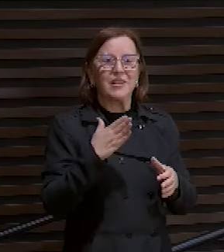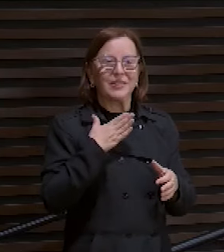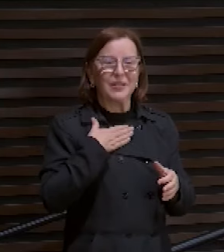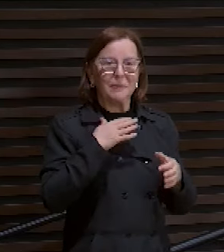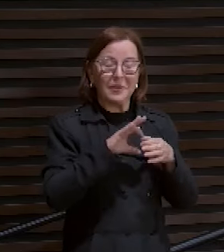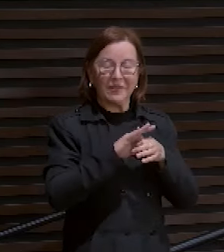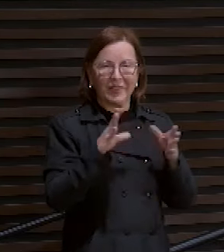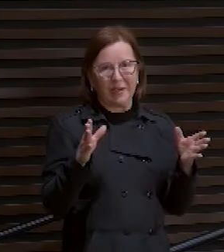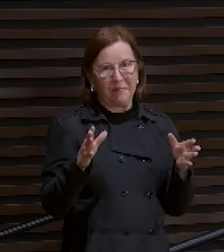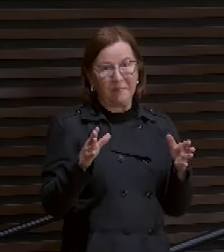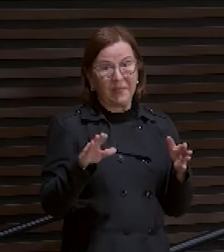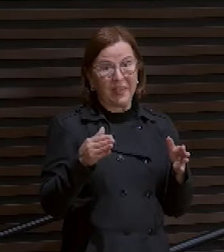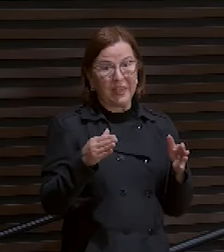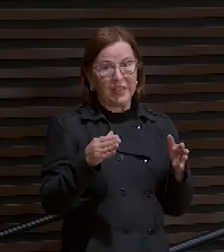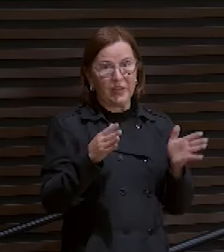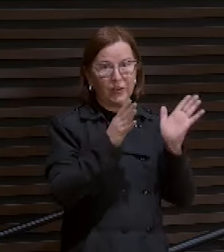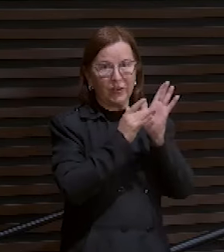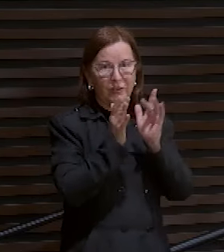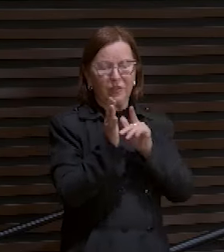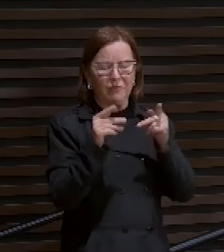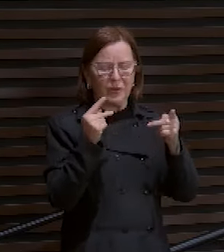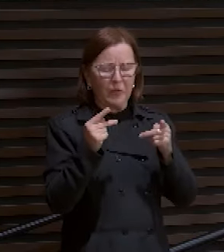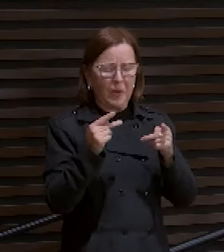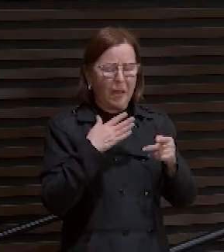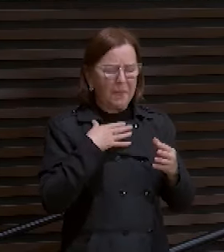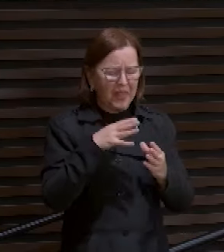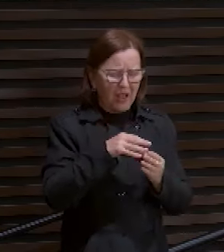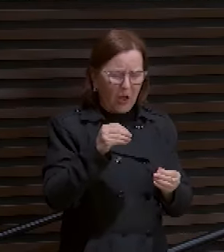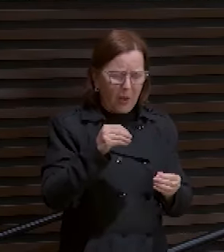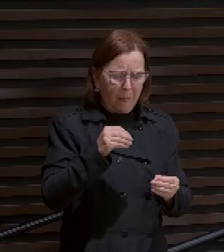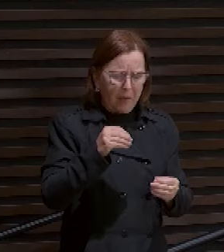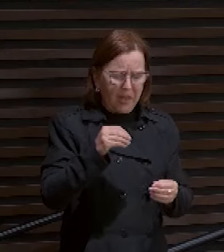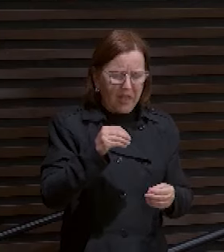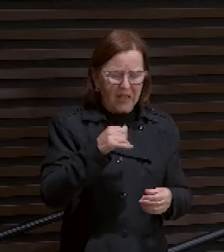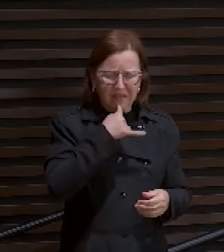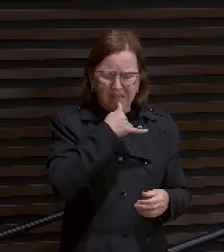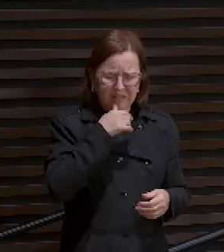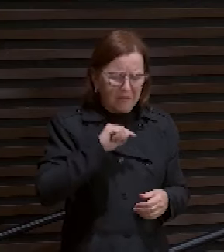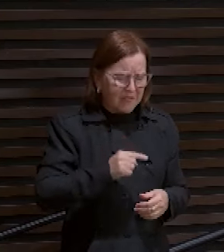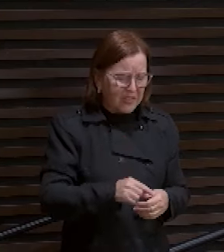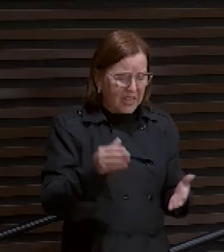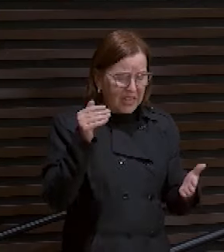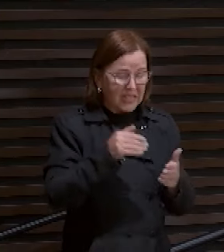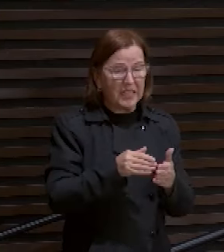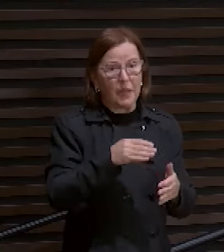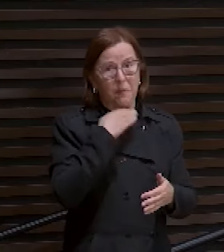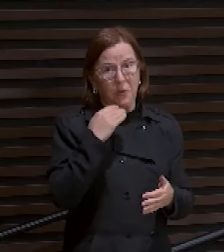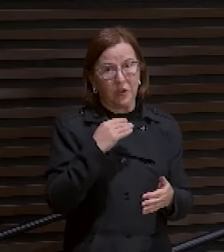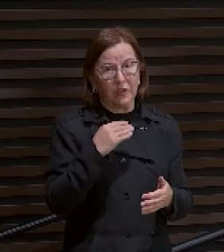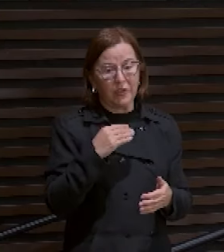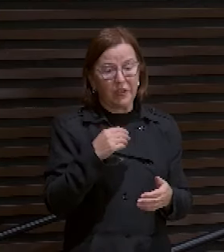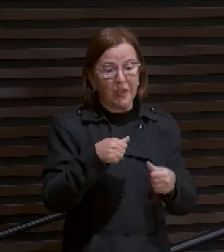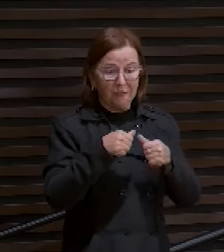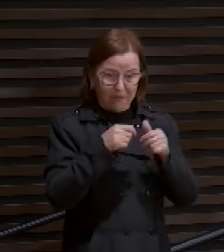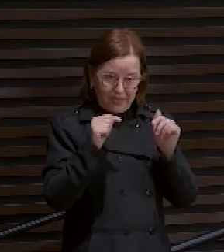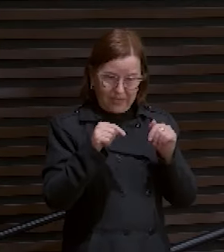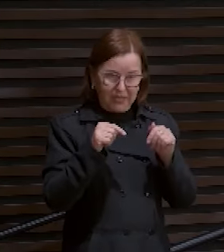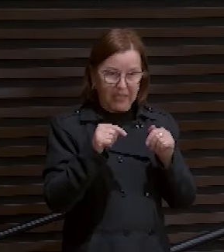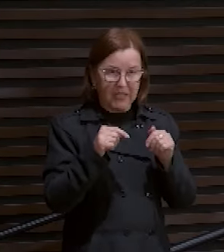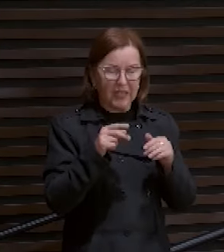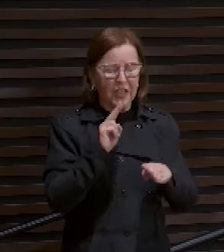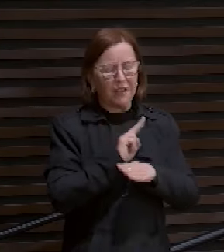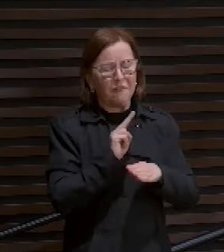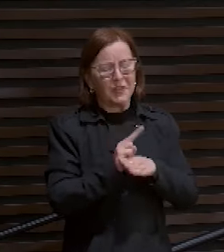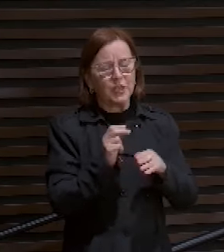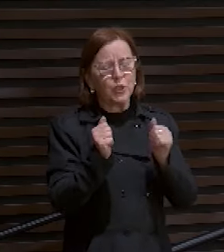Então lhes disse. minha alma está profundamente triste até a morte. Ficai aqui e vigiai comigo. E adiantando-se um pouco, prostrou-se